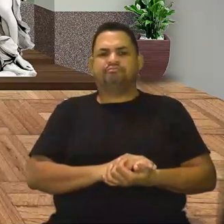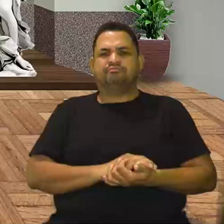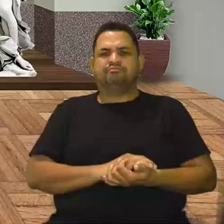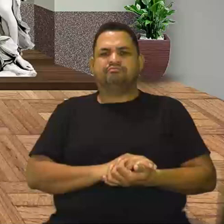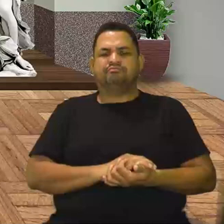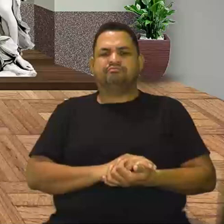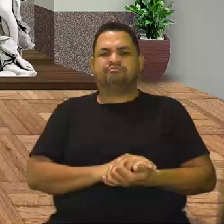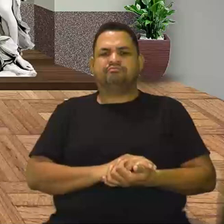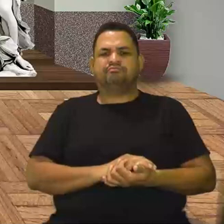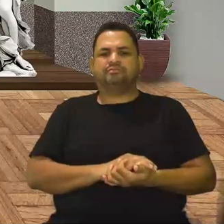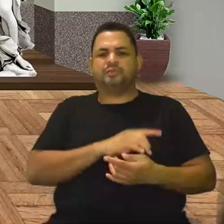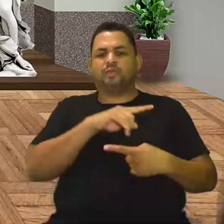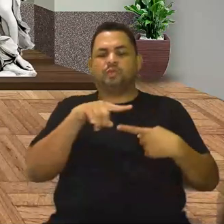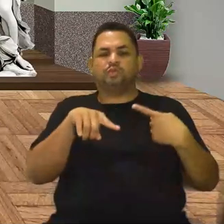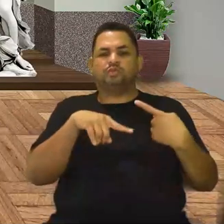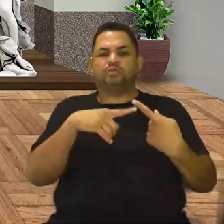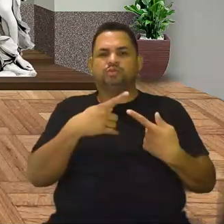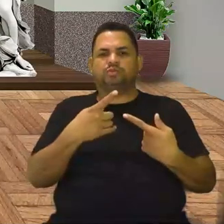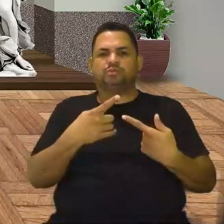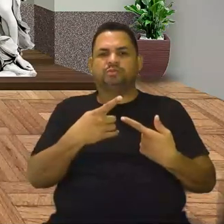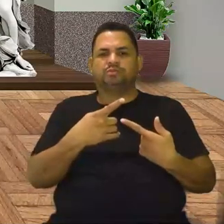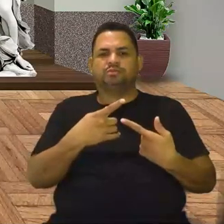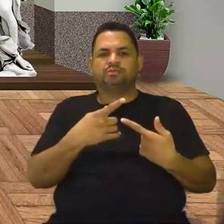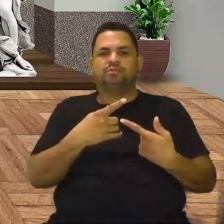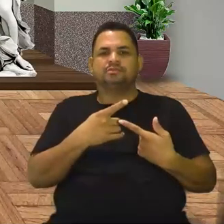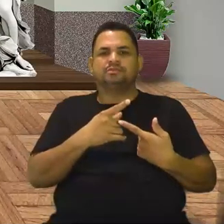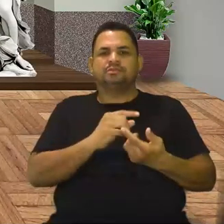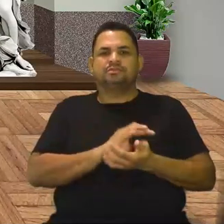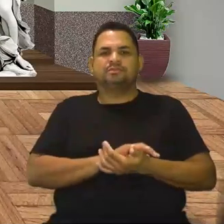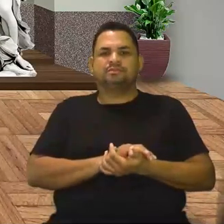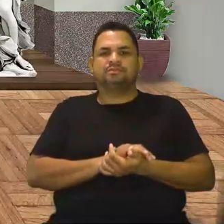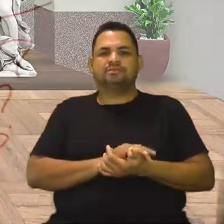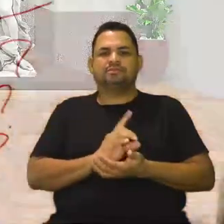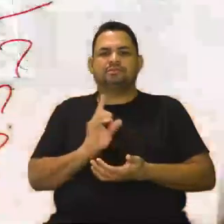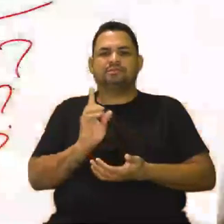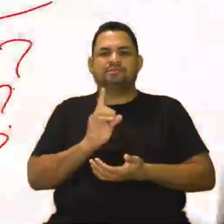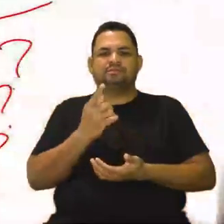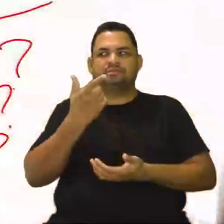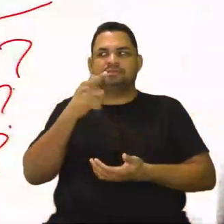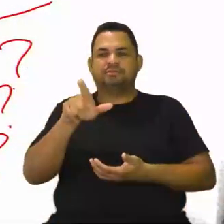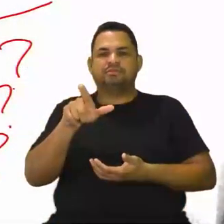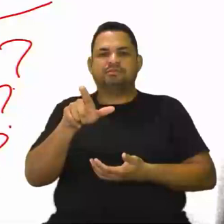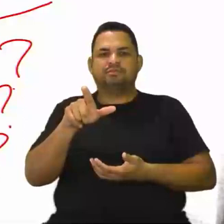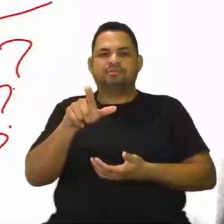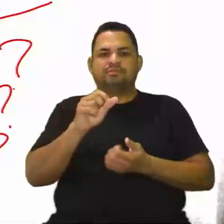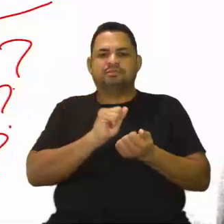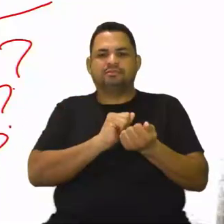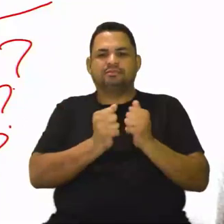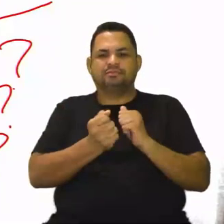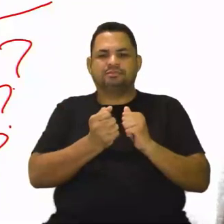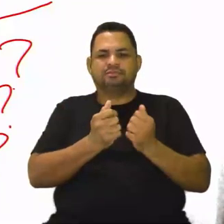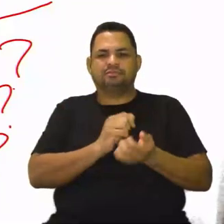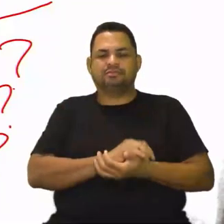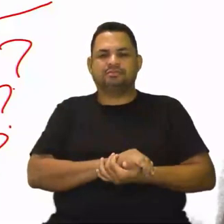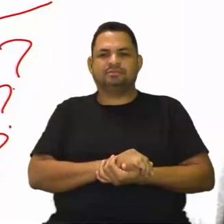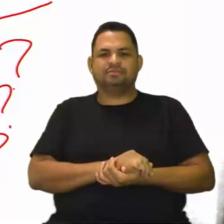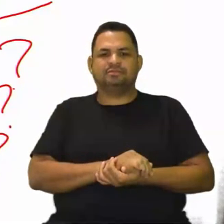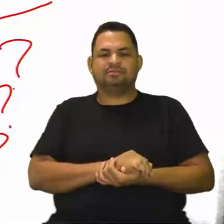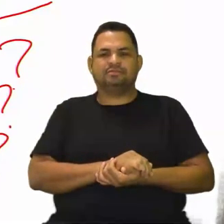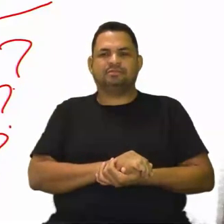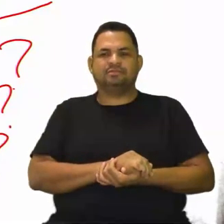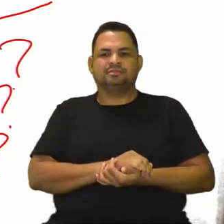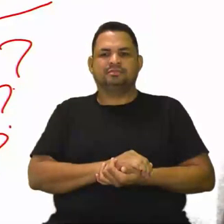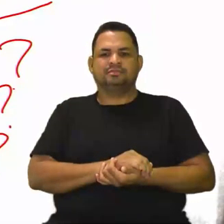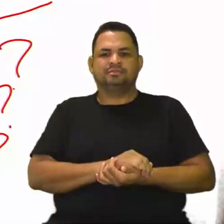E o papel que eles tinham, eles não conseguem. Eles não conseguem controlar. Eles não